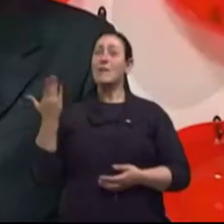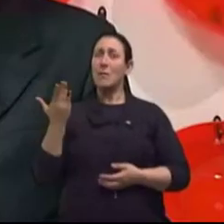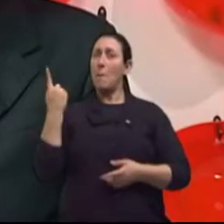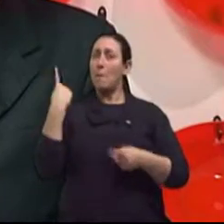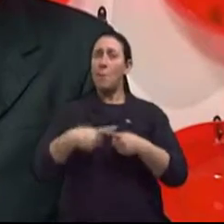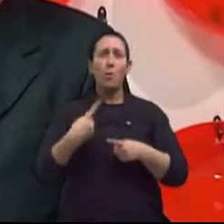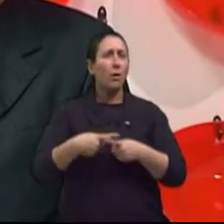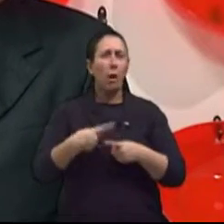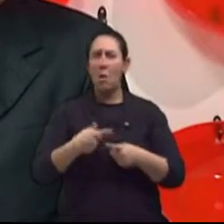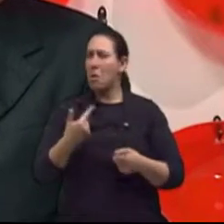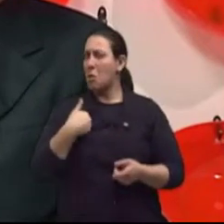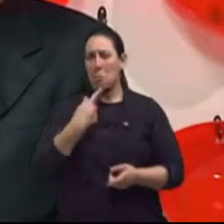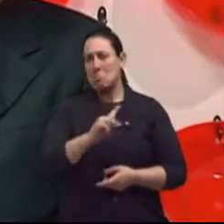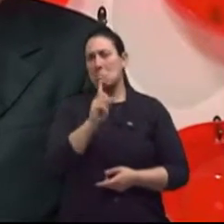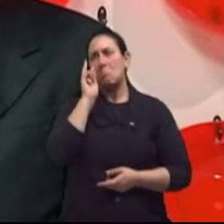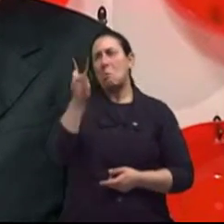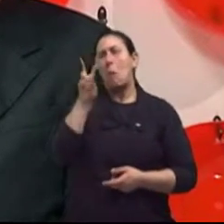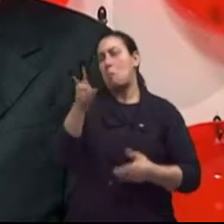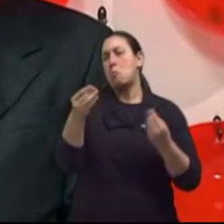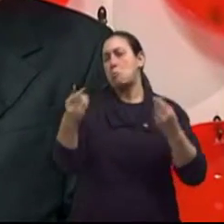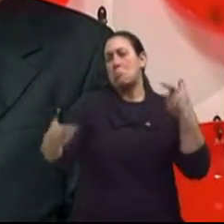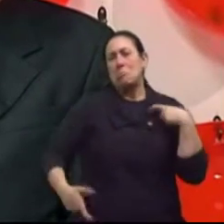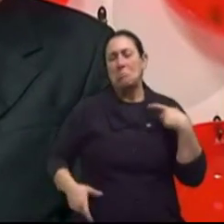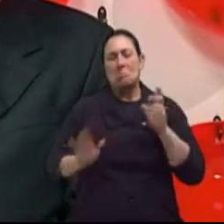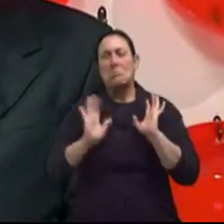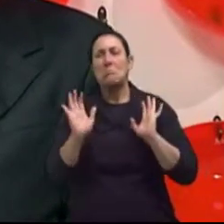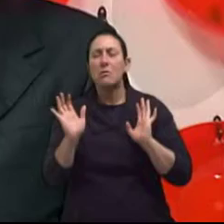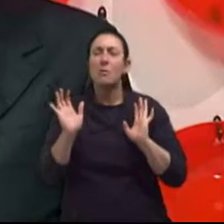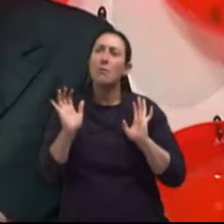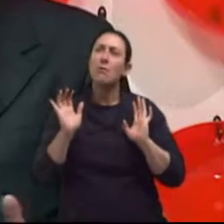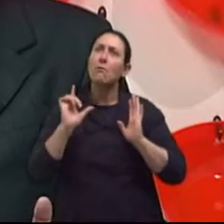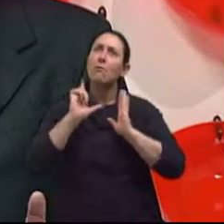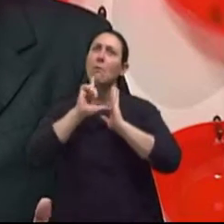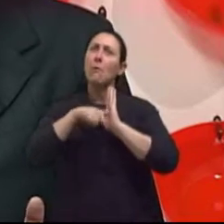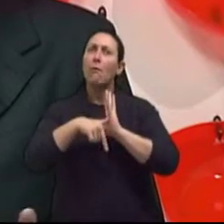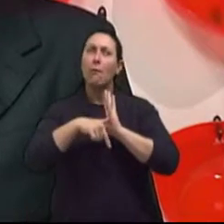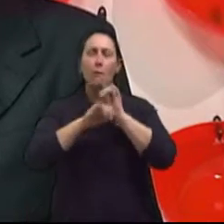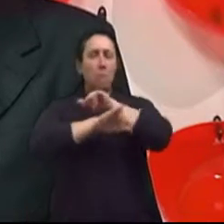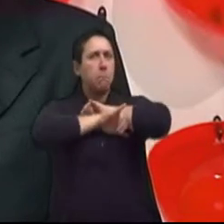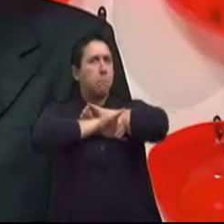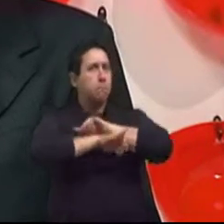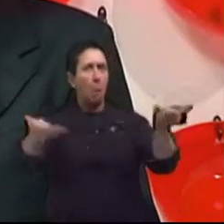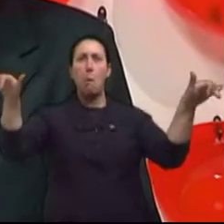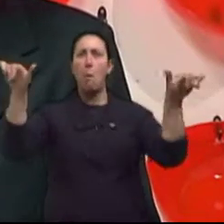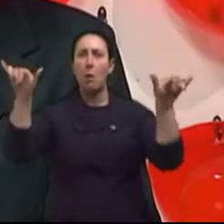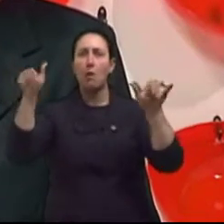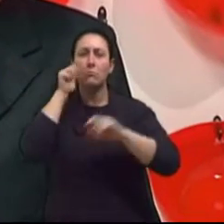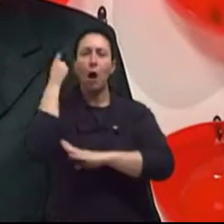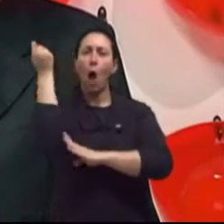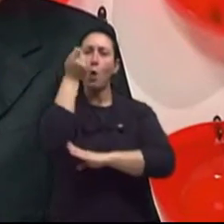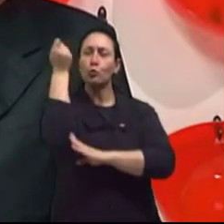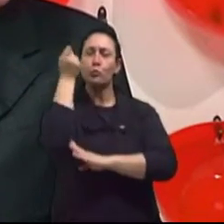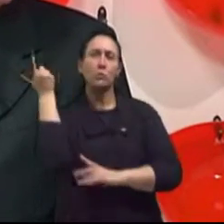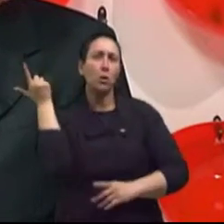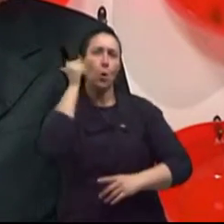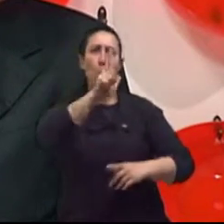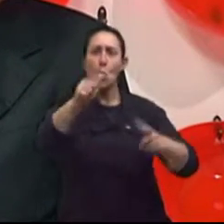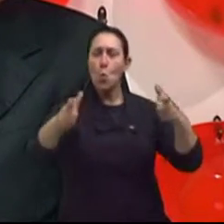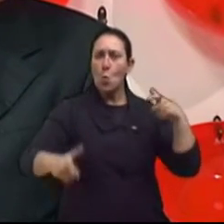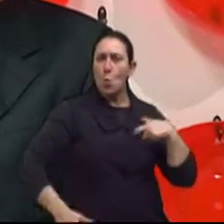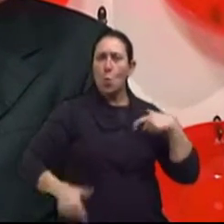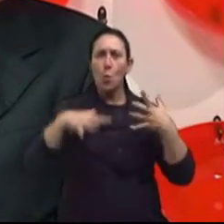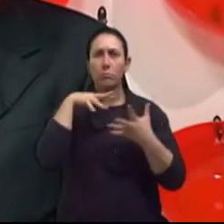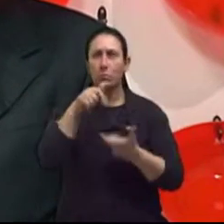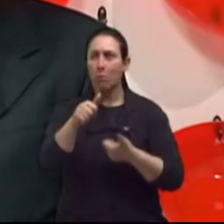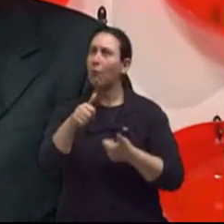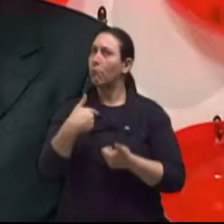porque eu não acompanhava muito isso aí na época, entende? Aí foi aquela notícia, tá? A gaúcha foi Miss Universo, mas